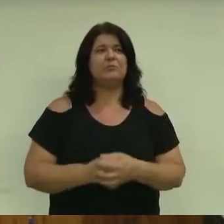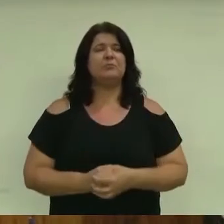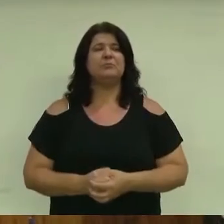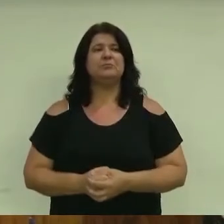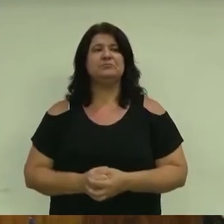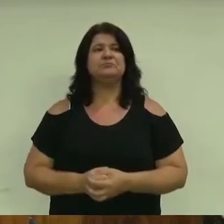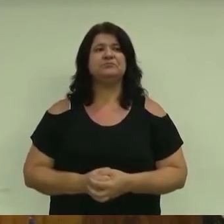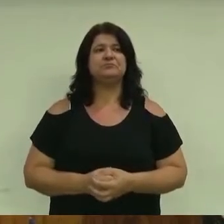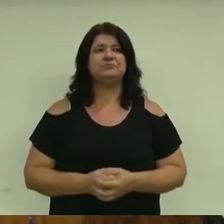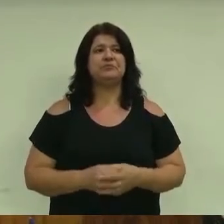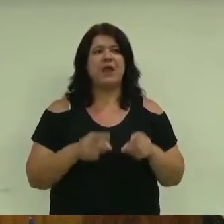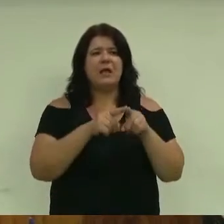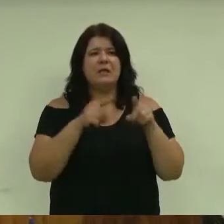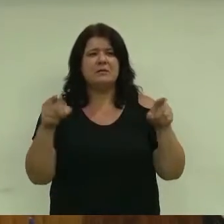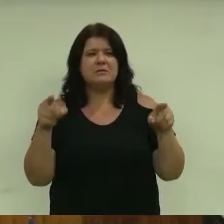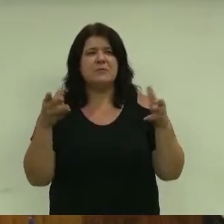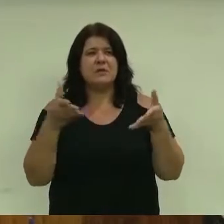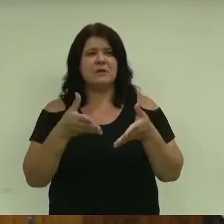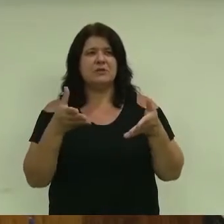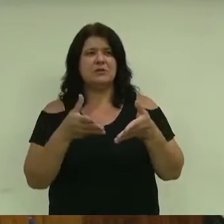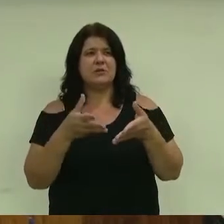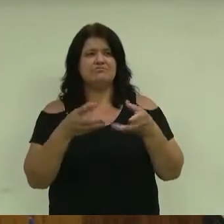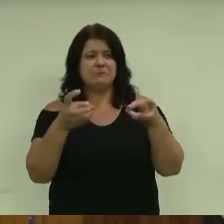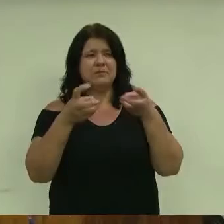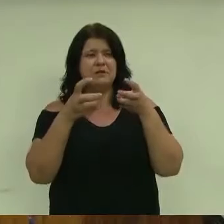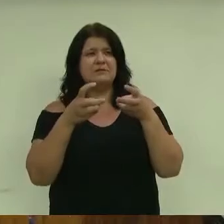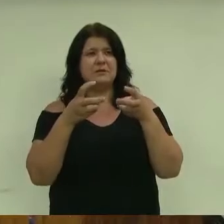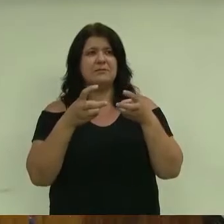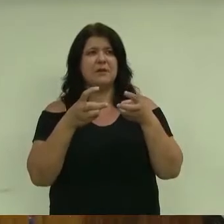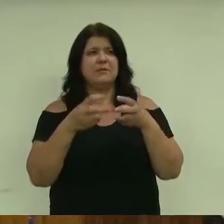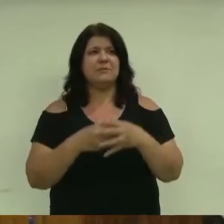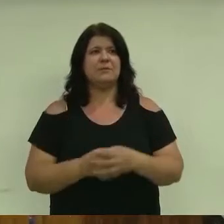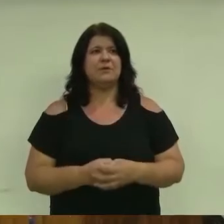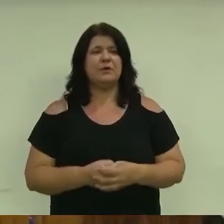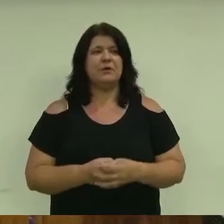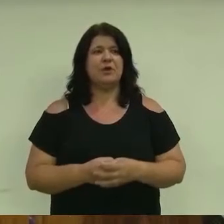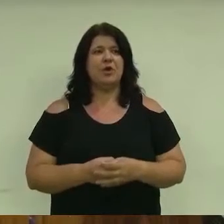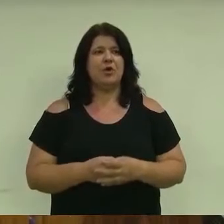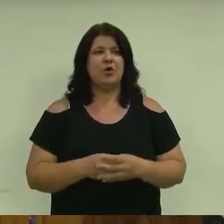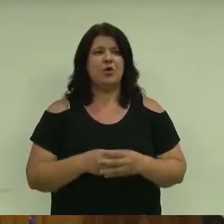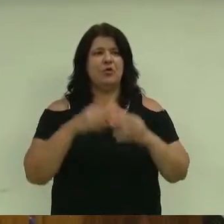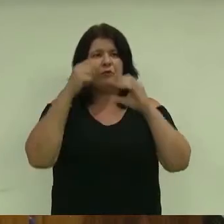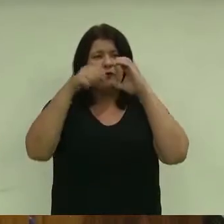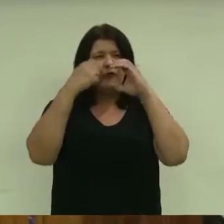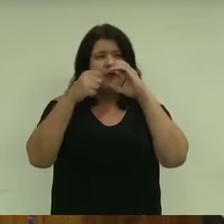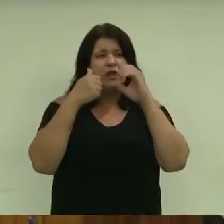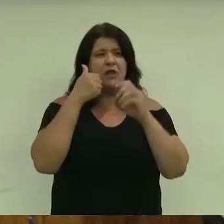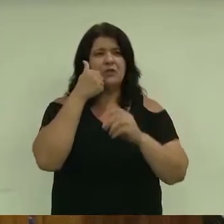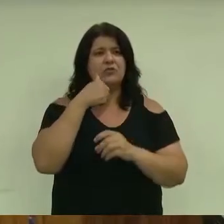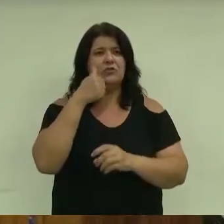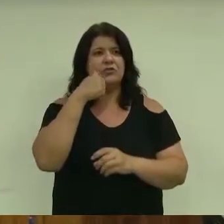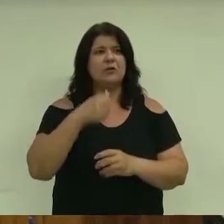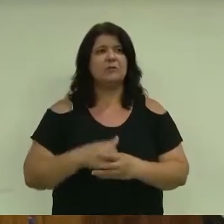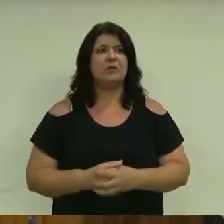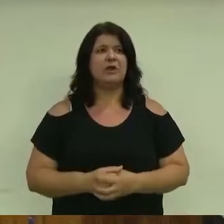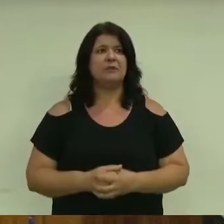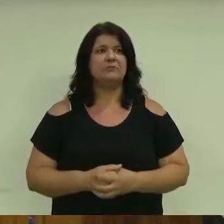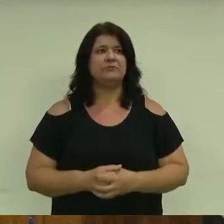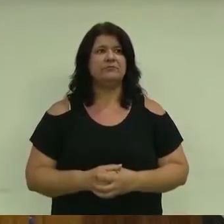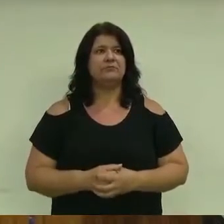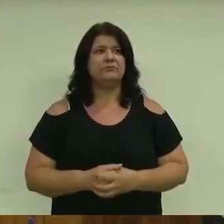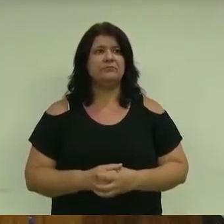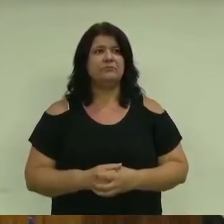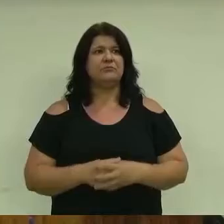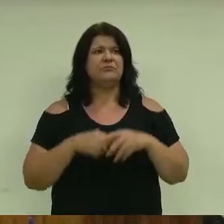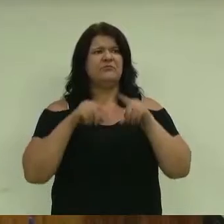nós presenciamos, através das redes sociais, um vídeo de uma senhora insultando um